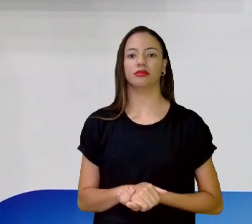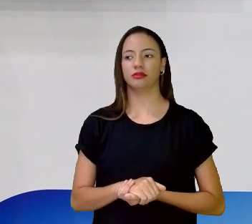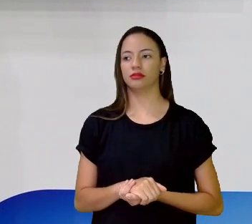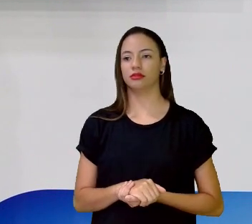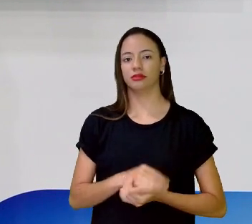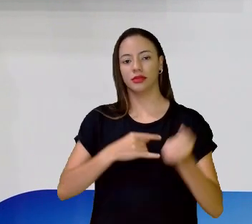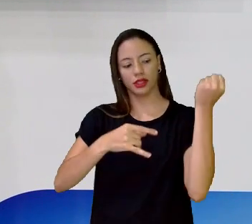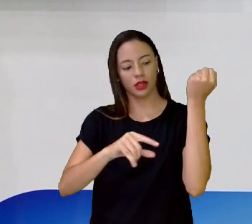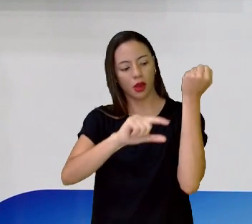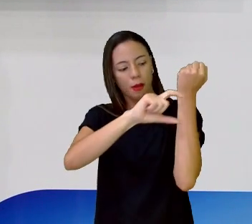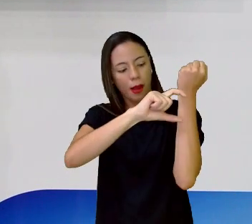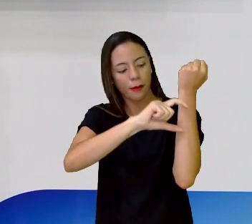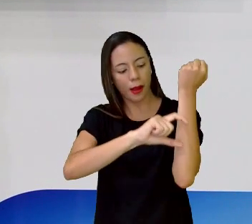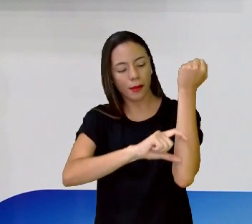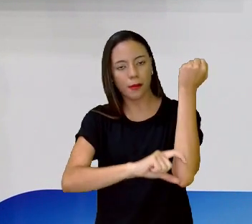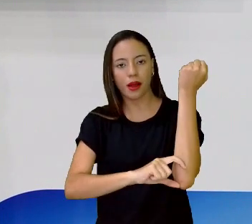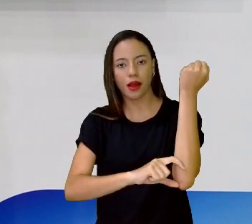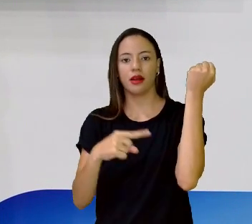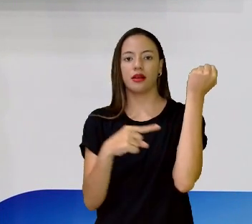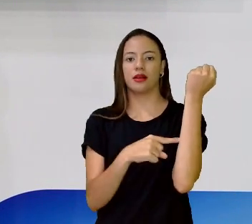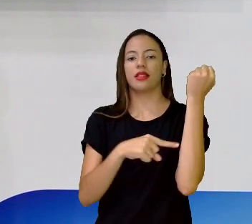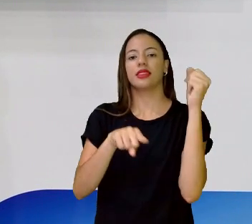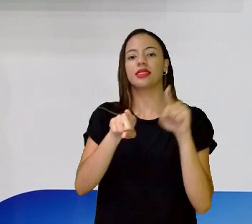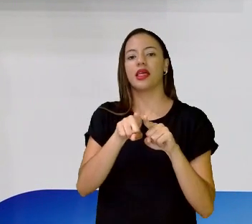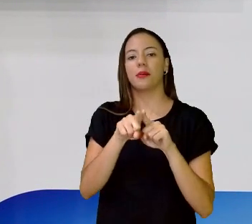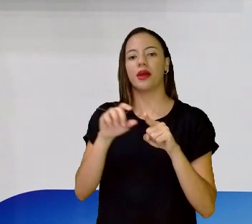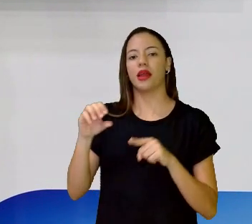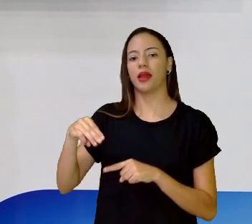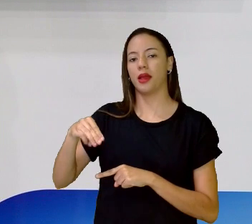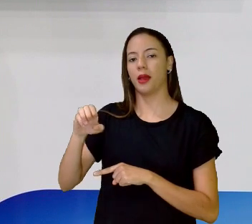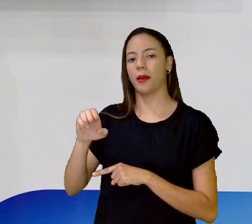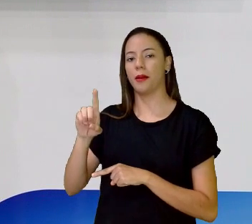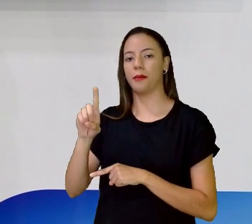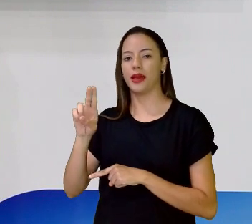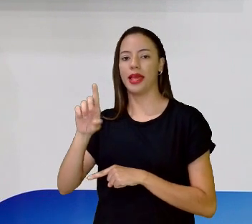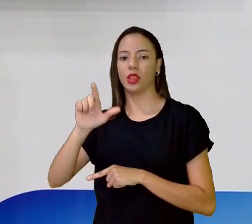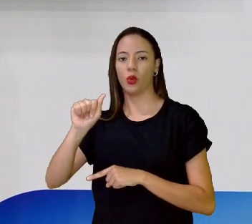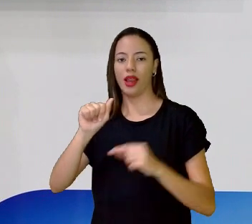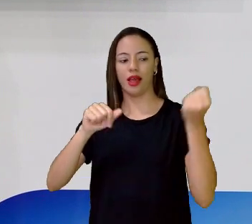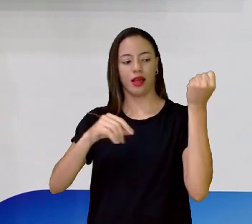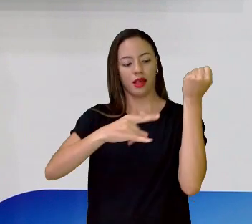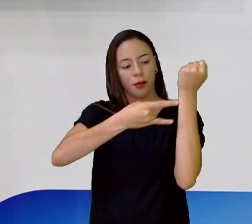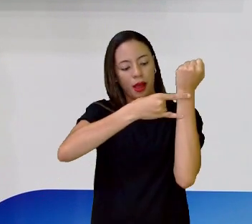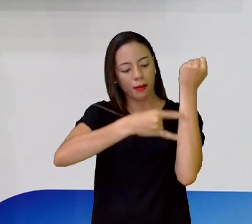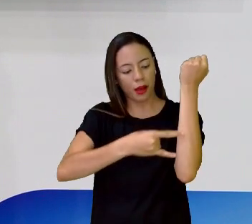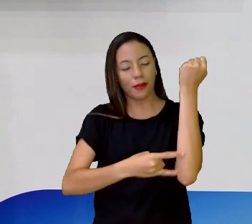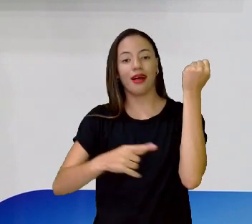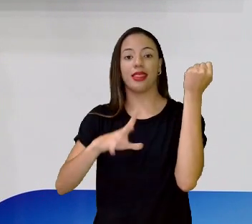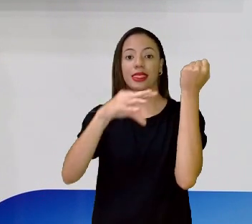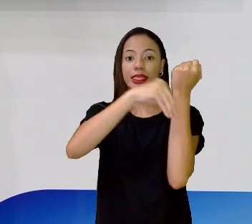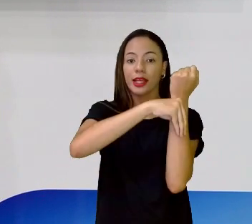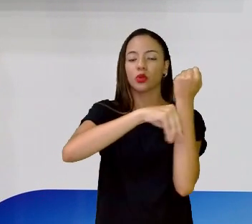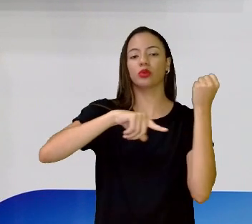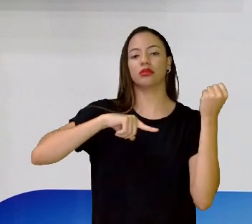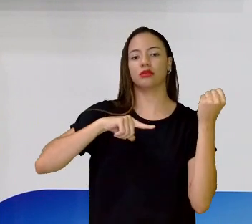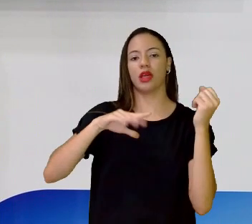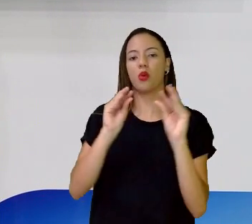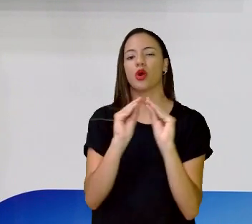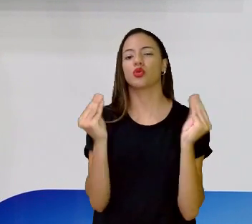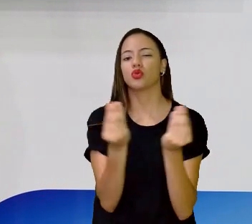medula espinhal. A medula é a substância que existe dentro dessa coluna aí, tá? Ela, no caso, vai